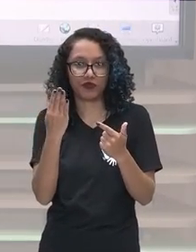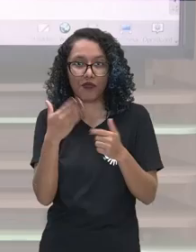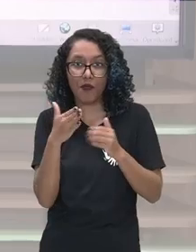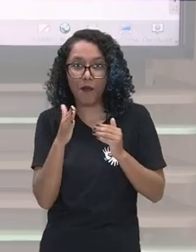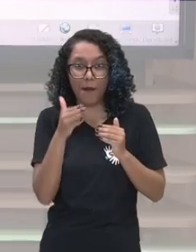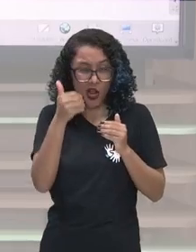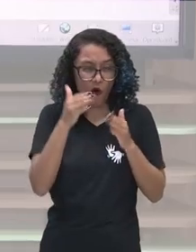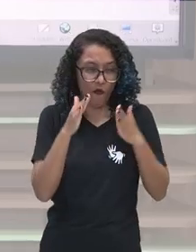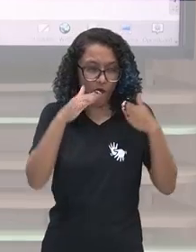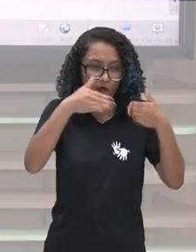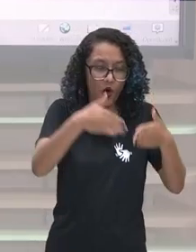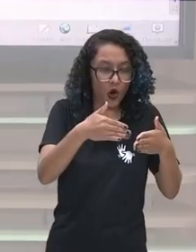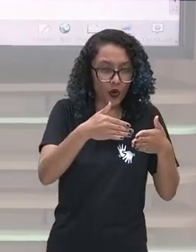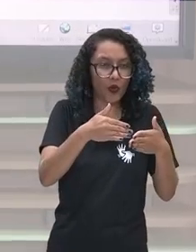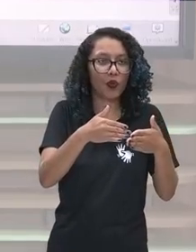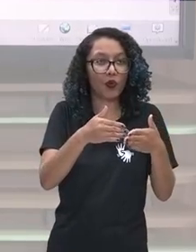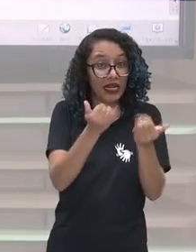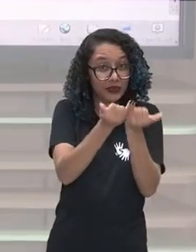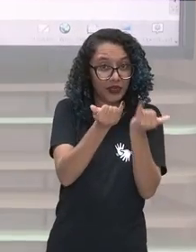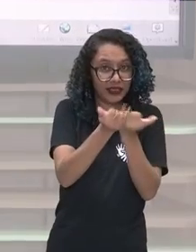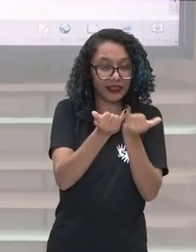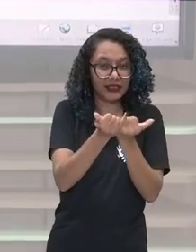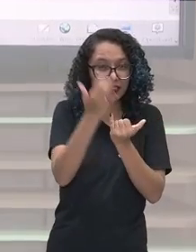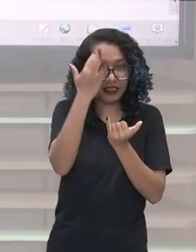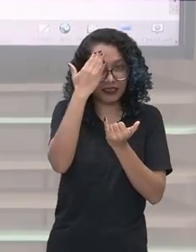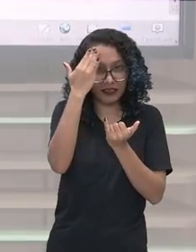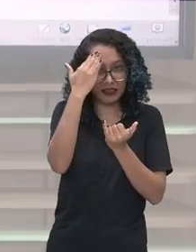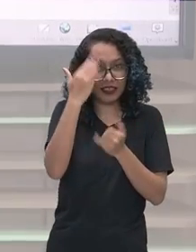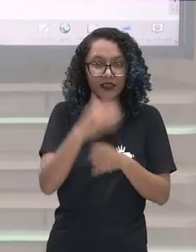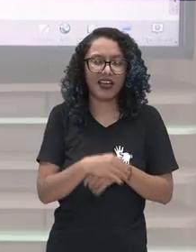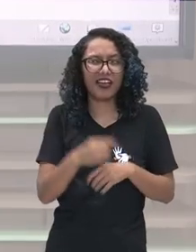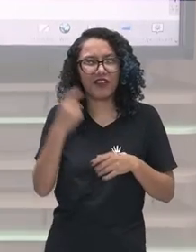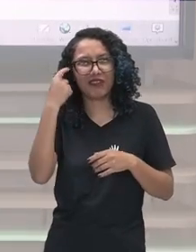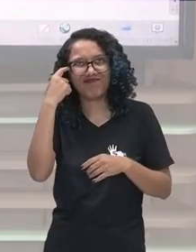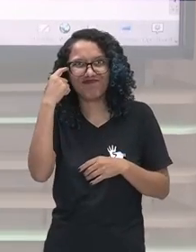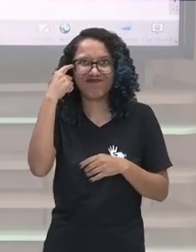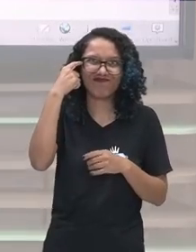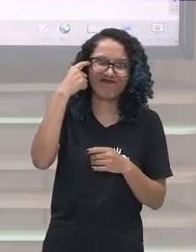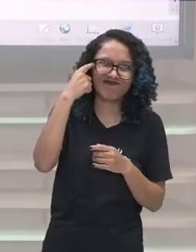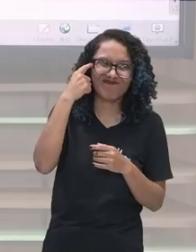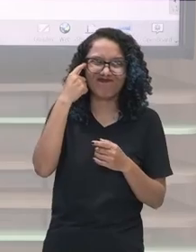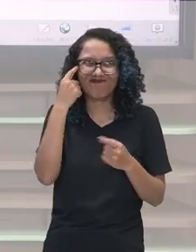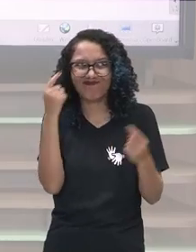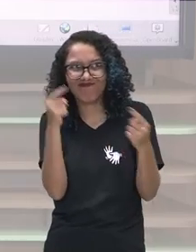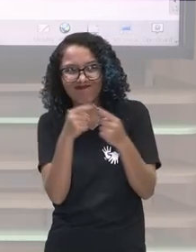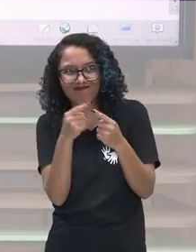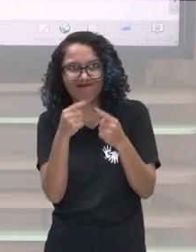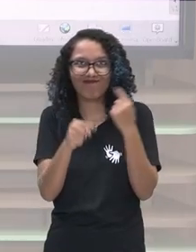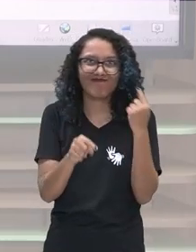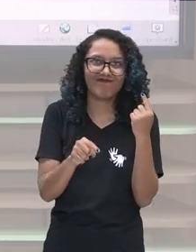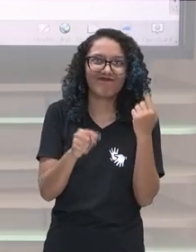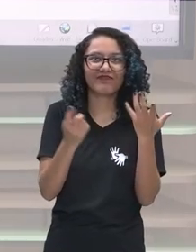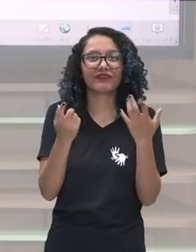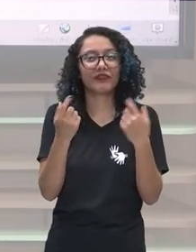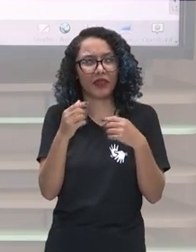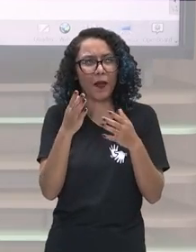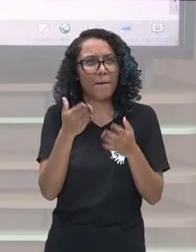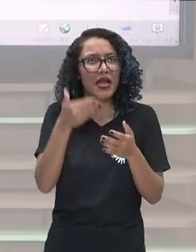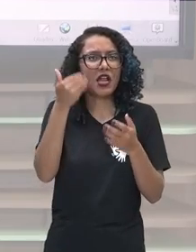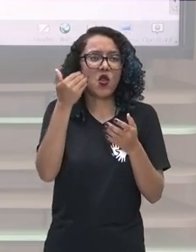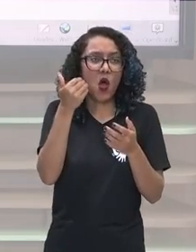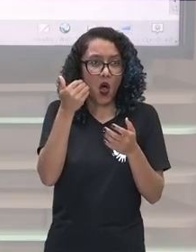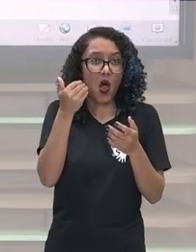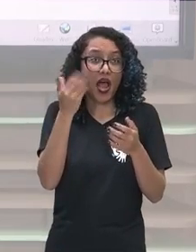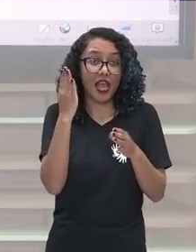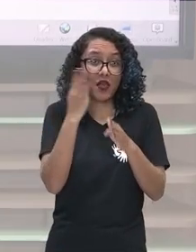tentando, ficar na dúvida, será se é, será se não é. Então é melhor achar logo o que é, porque a maioria